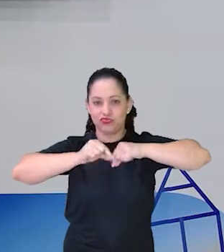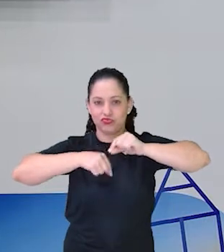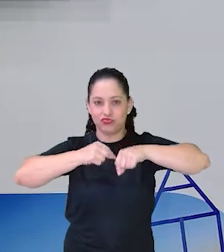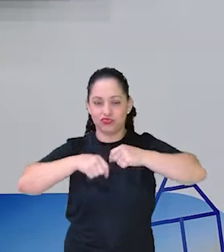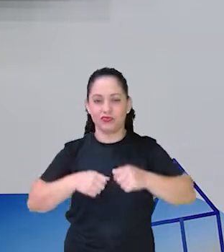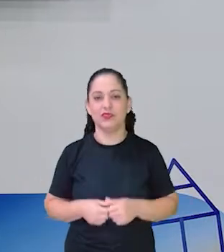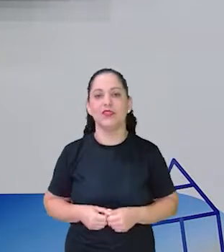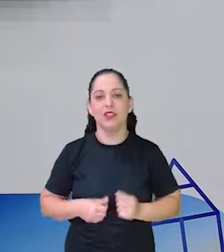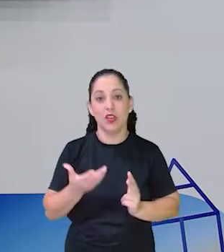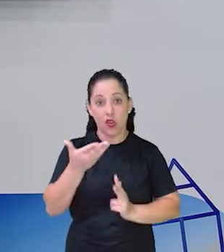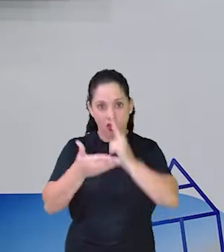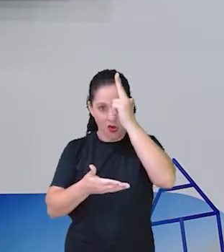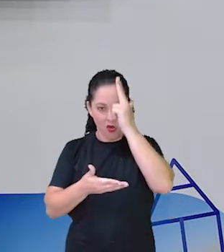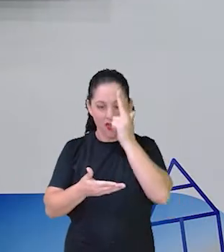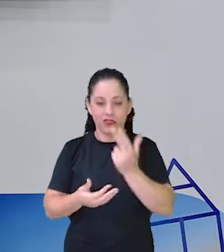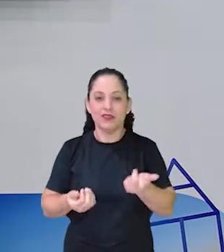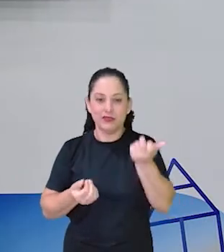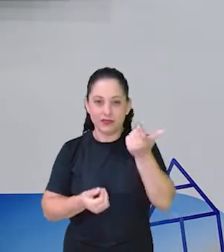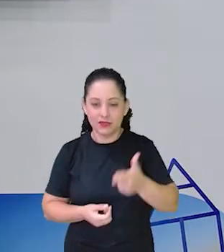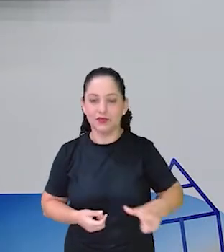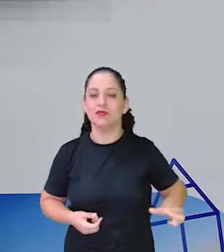Cortar mais uma vez